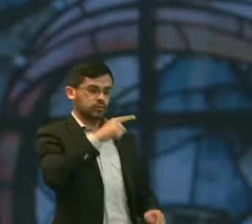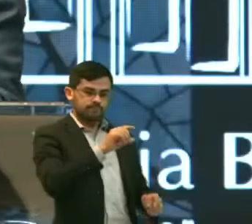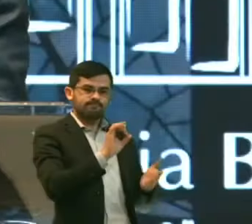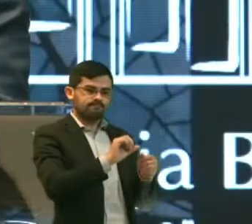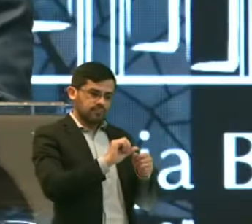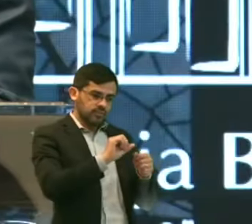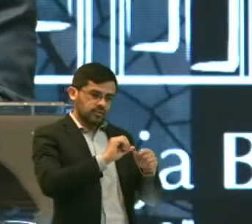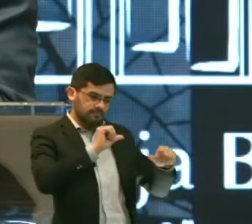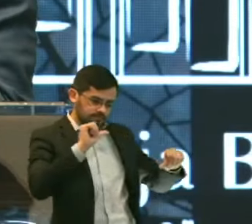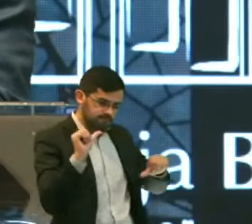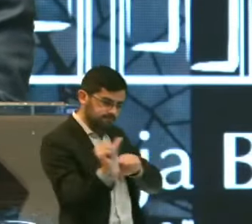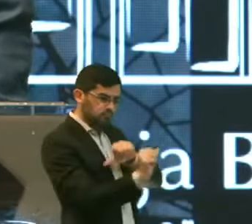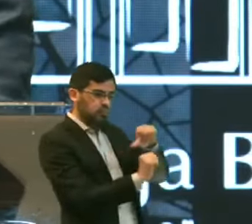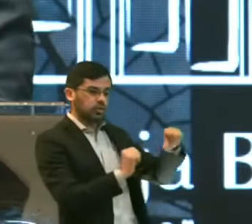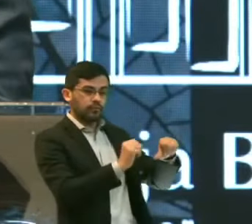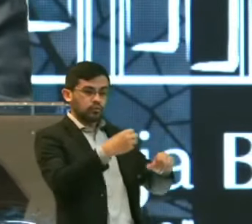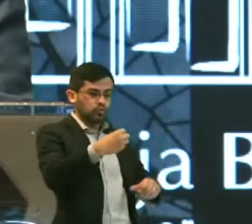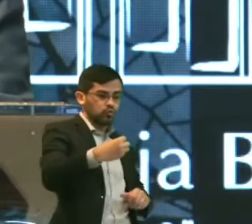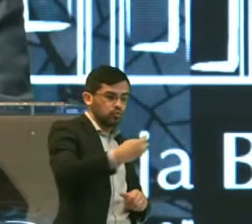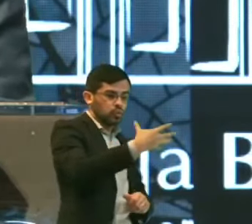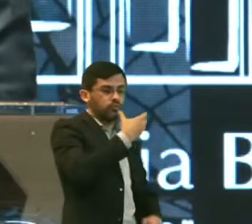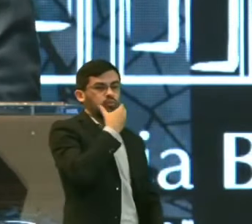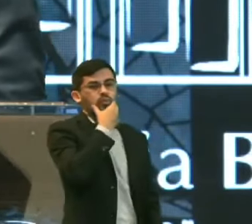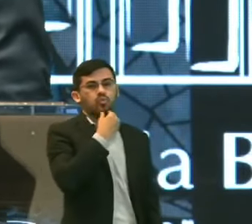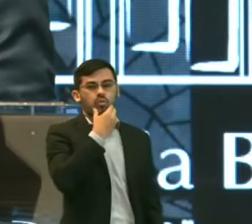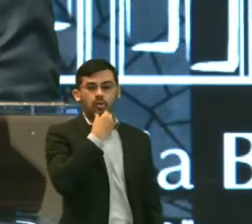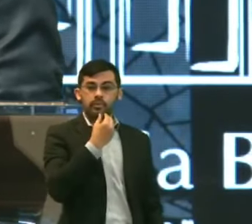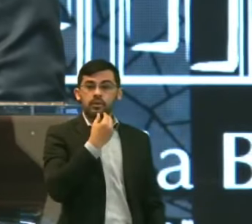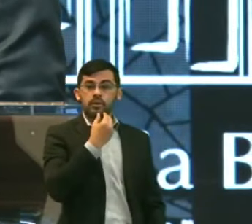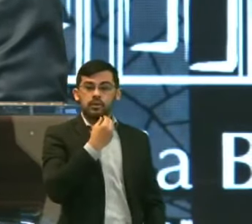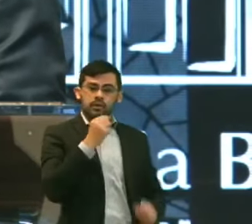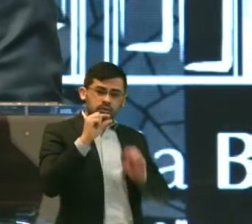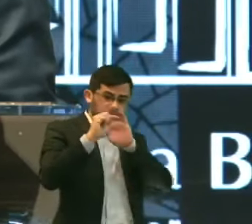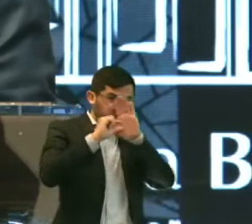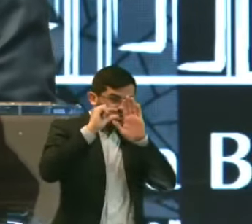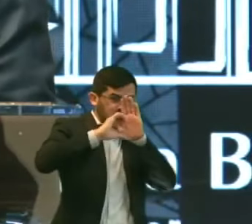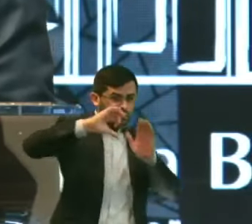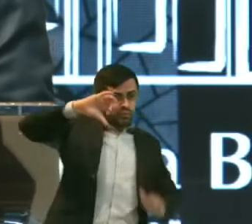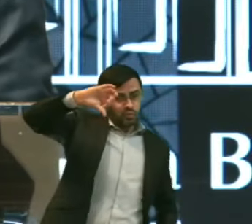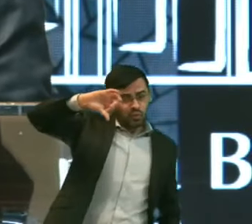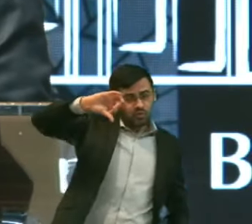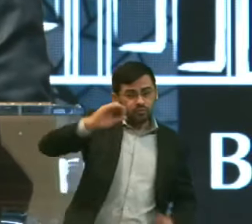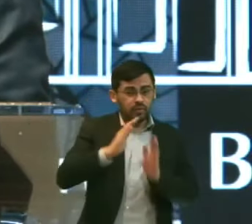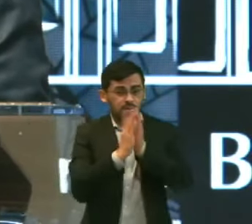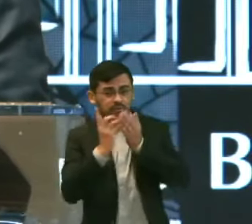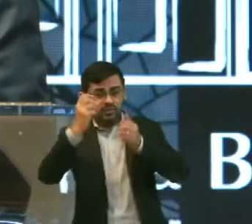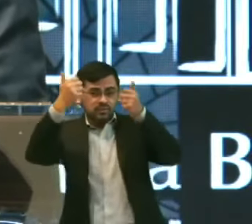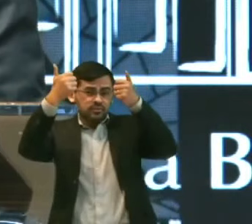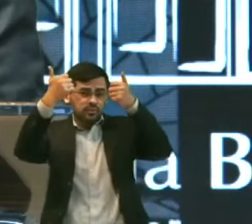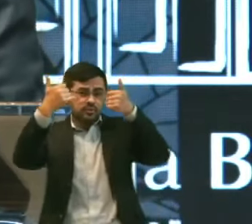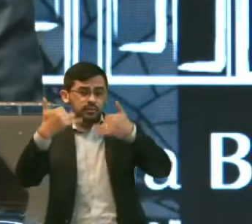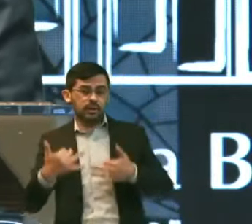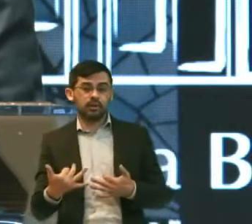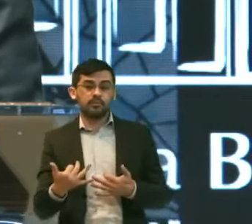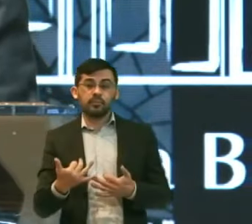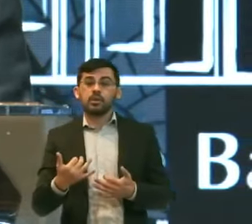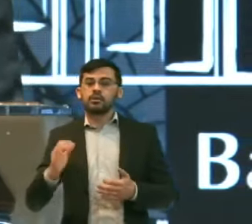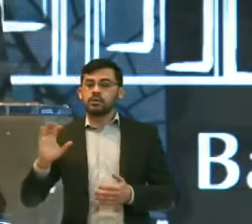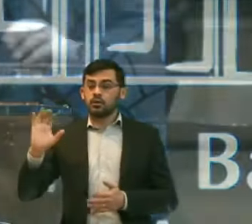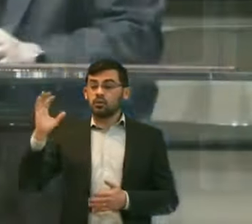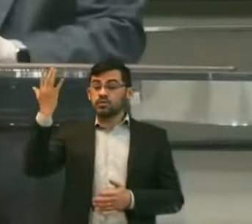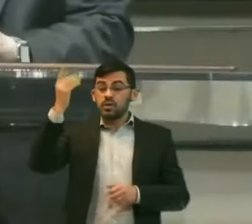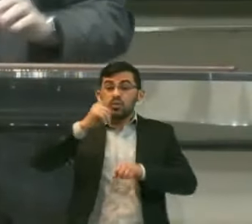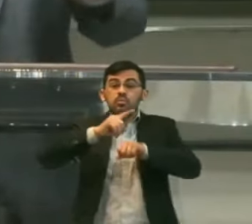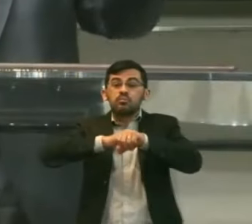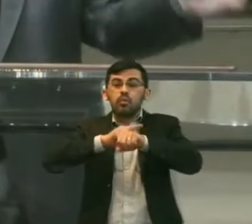vai ser mudado Num novo homem E lá no versículo 9 A palavra de Deus Vai dizer assim E aconteceu Que no